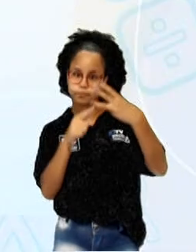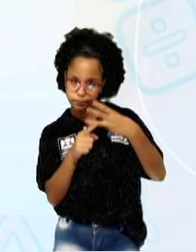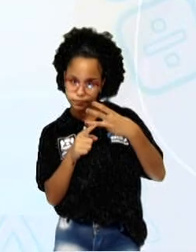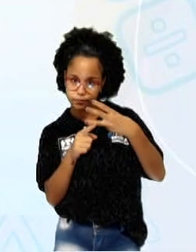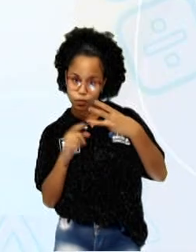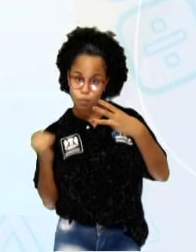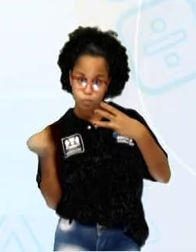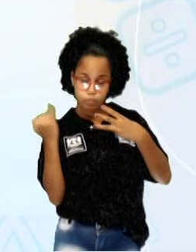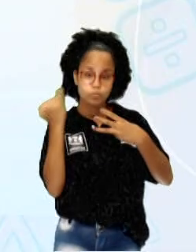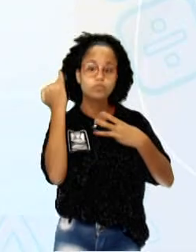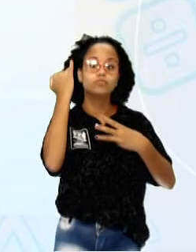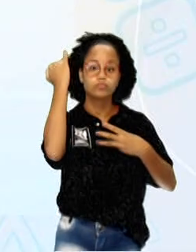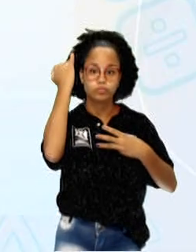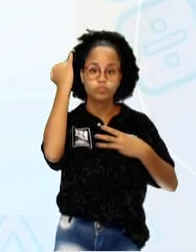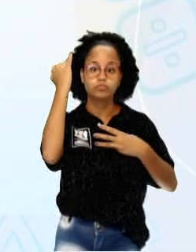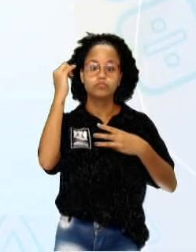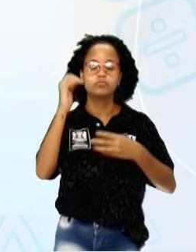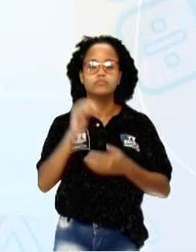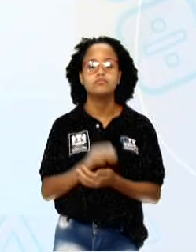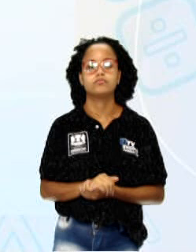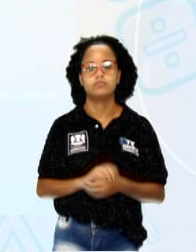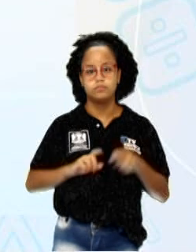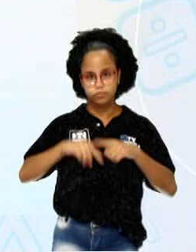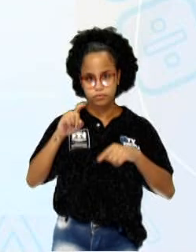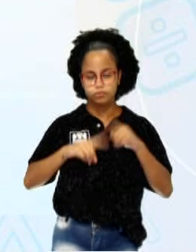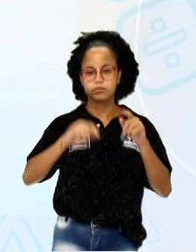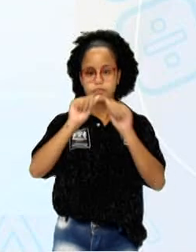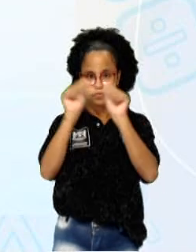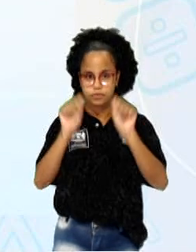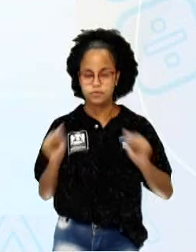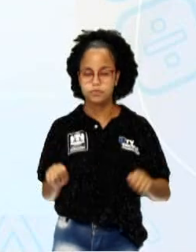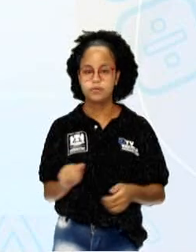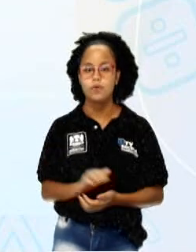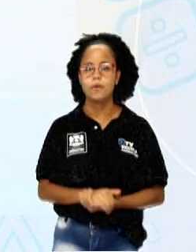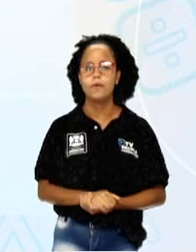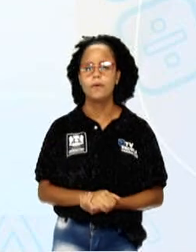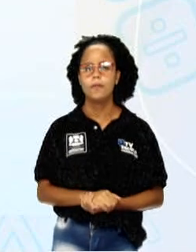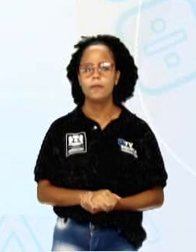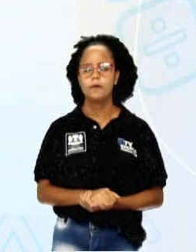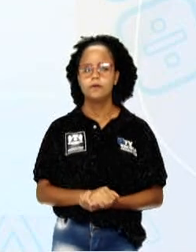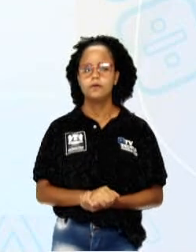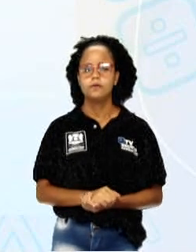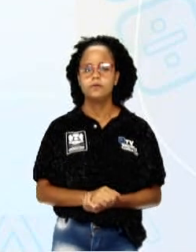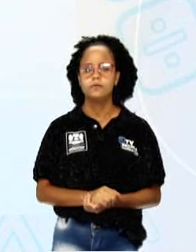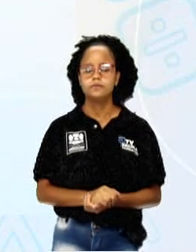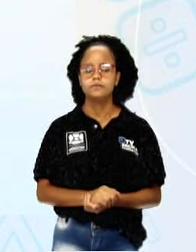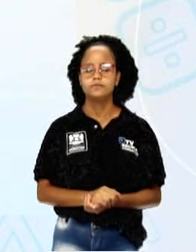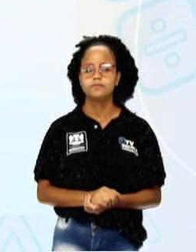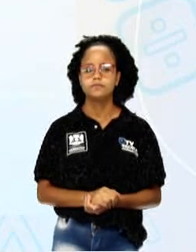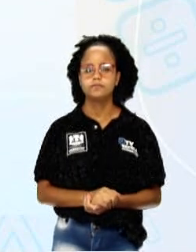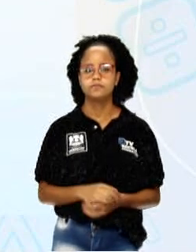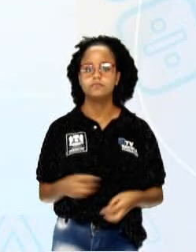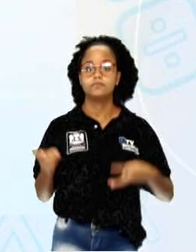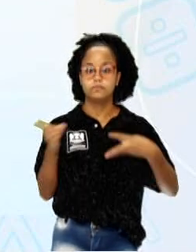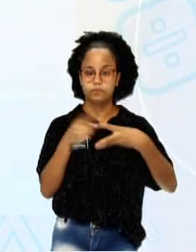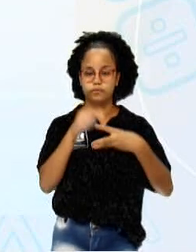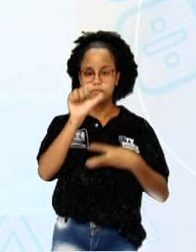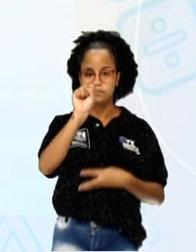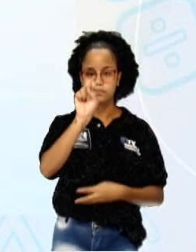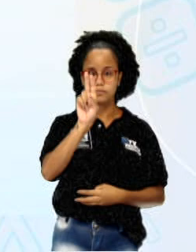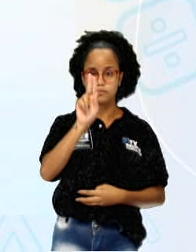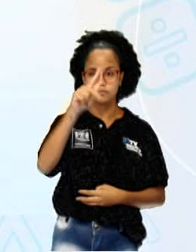fundamentais da materialidade na arte, que são suporte,